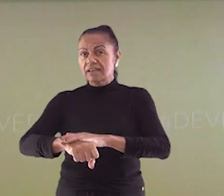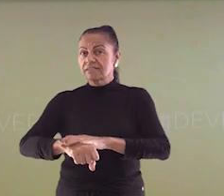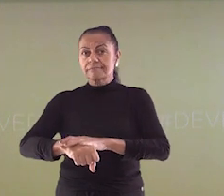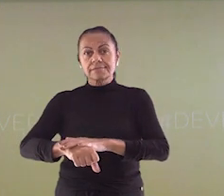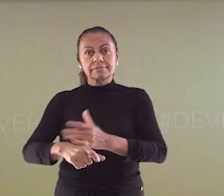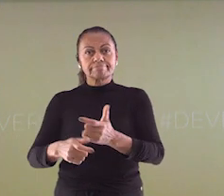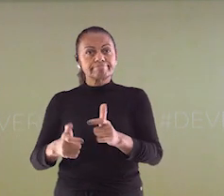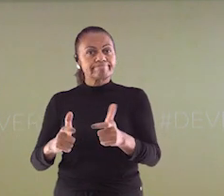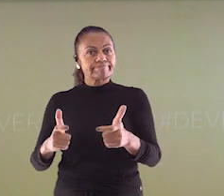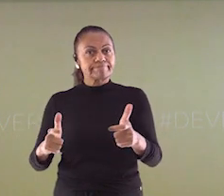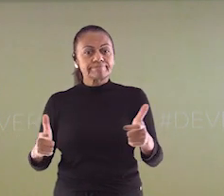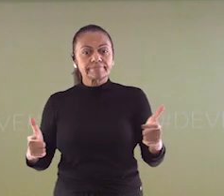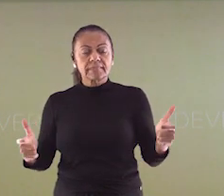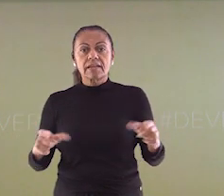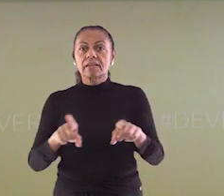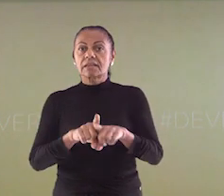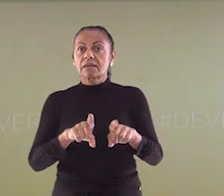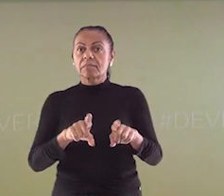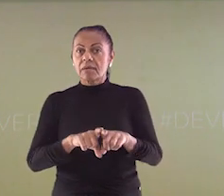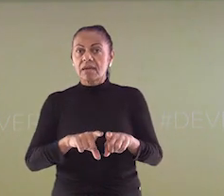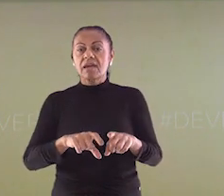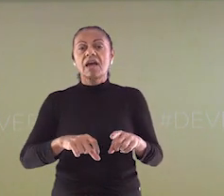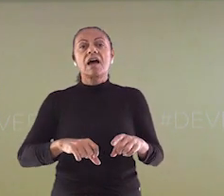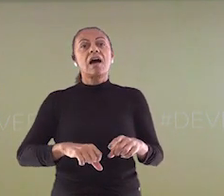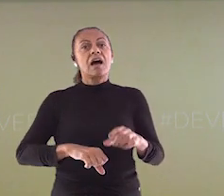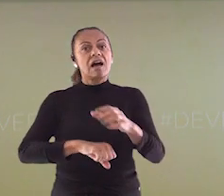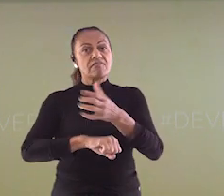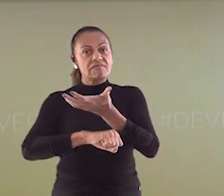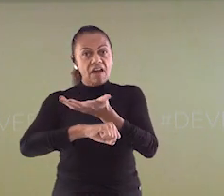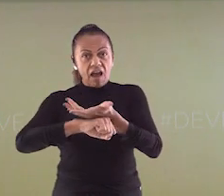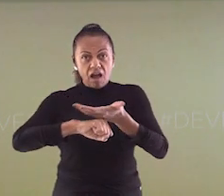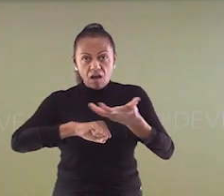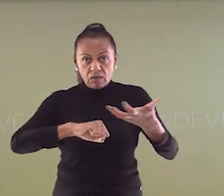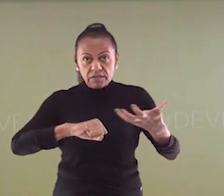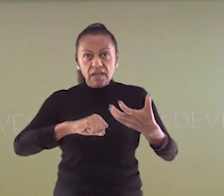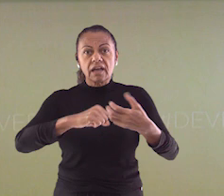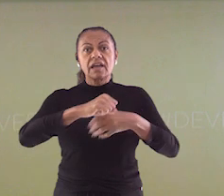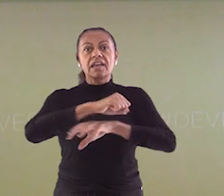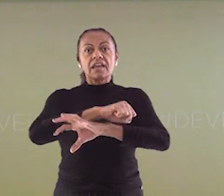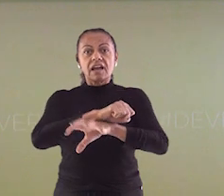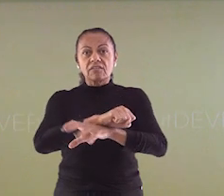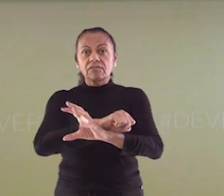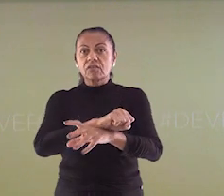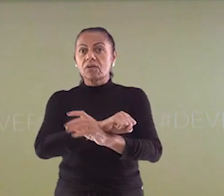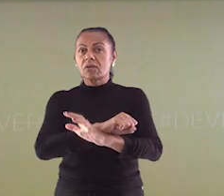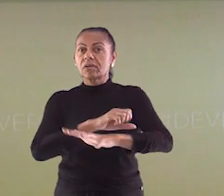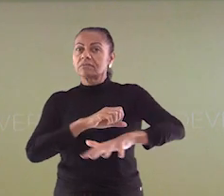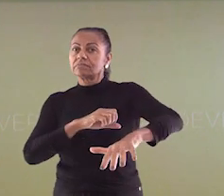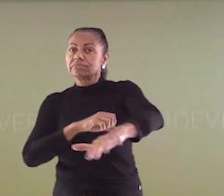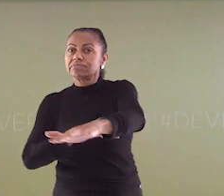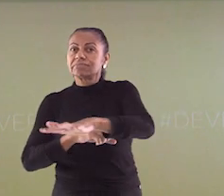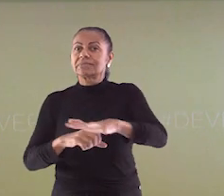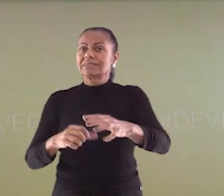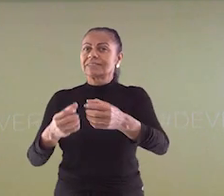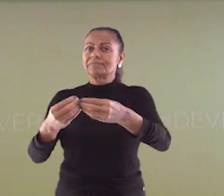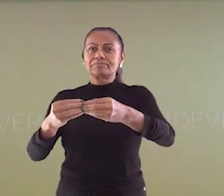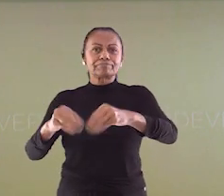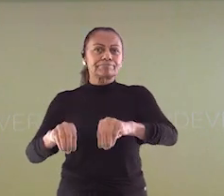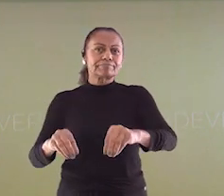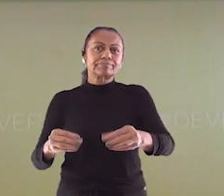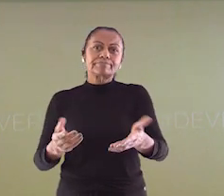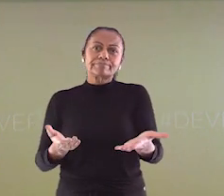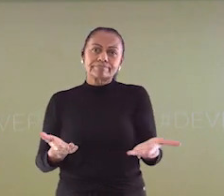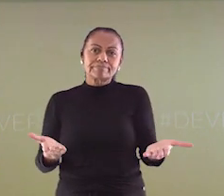propagação de doenças, como a dengue e a cólera, além de danos à fauna e flora local, com as